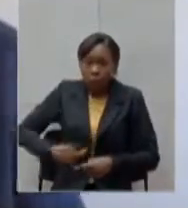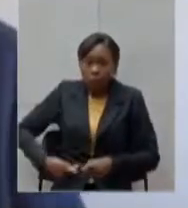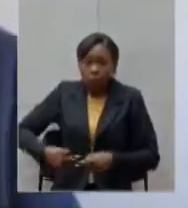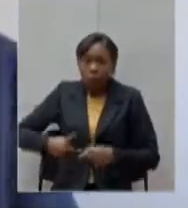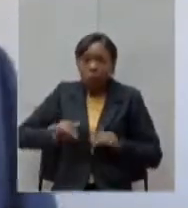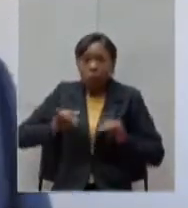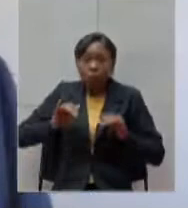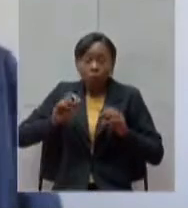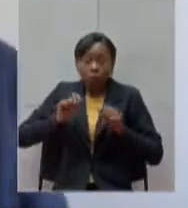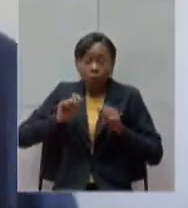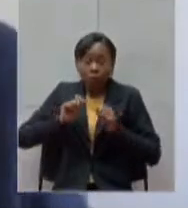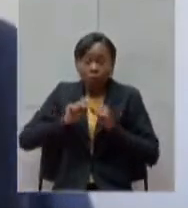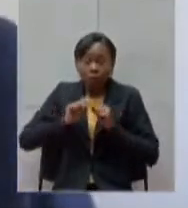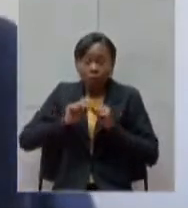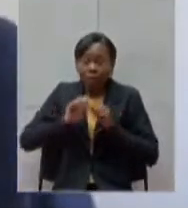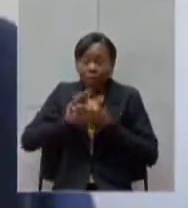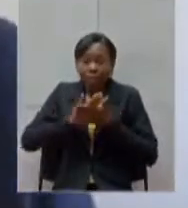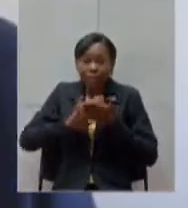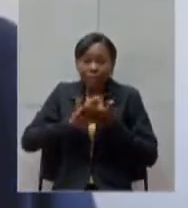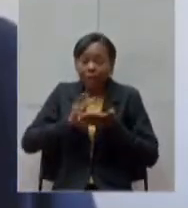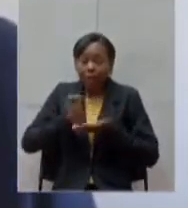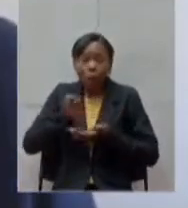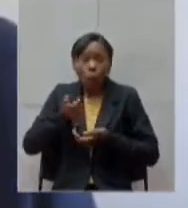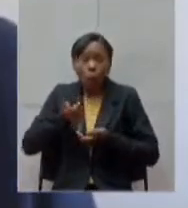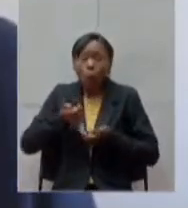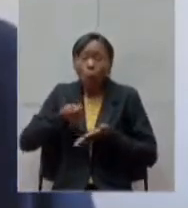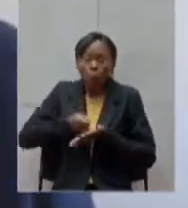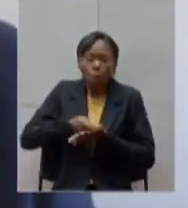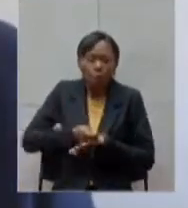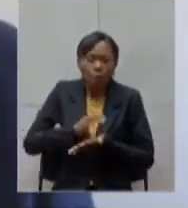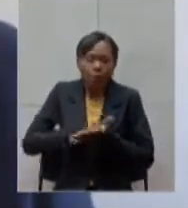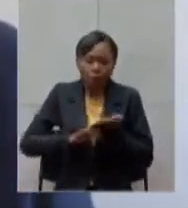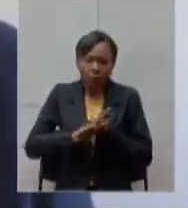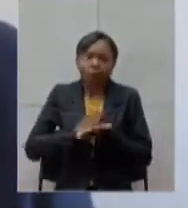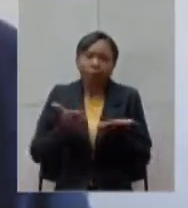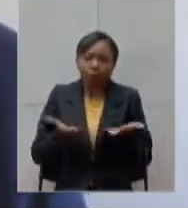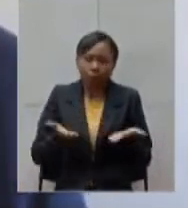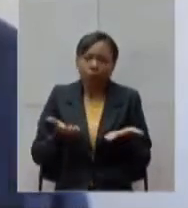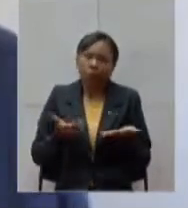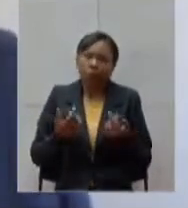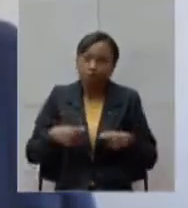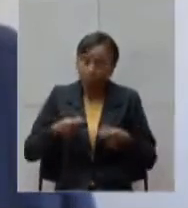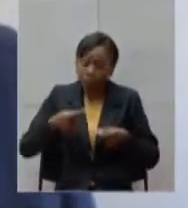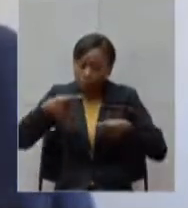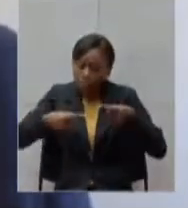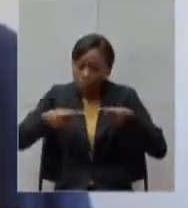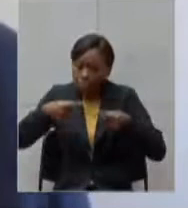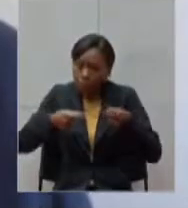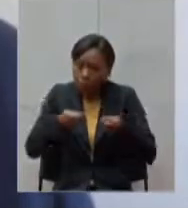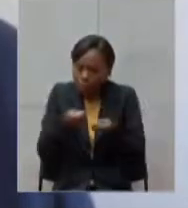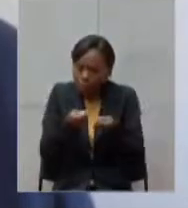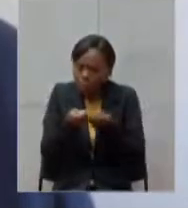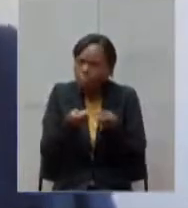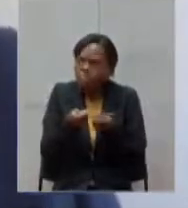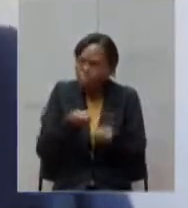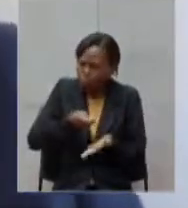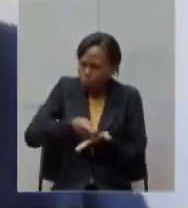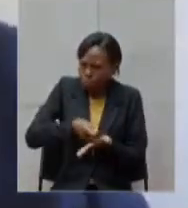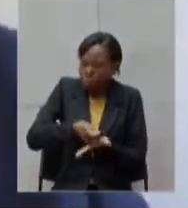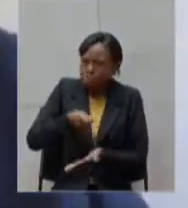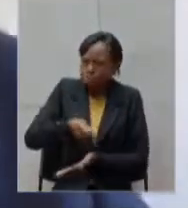controle em todo sentido no que vai depender muito dos testes mas aí vamos